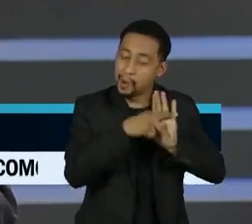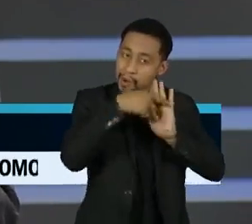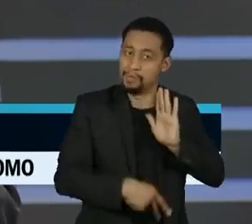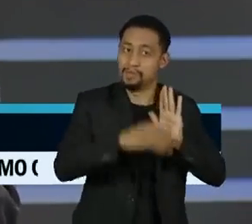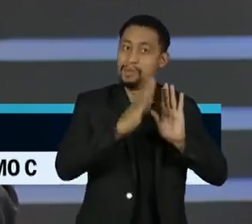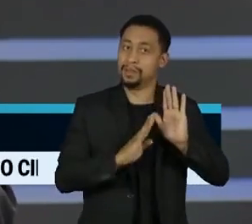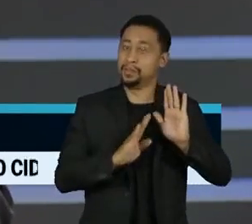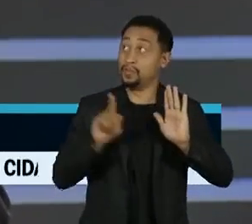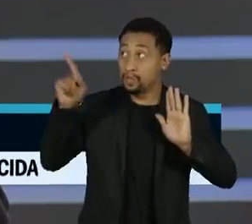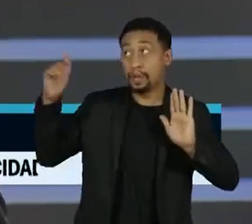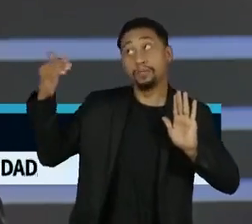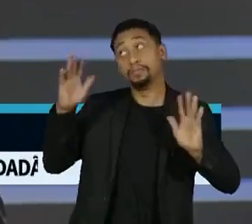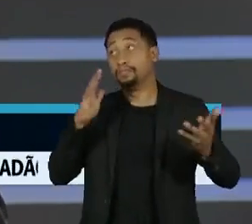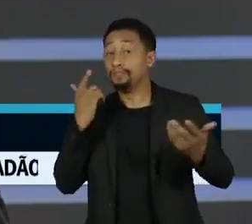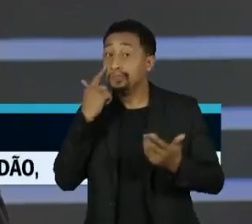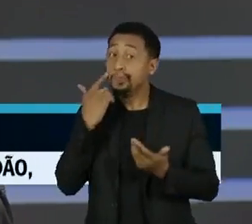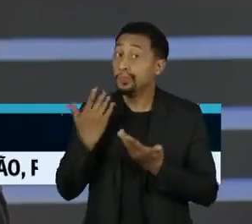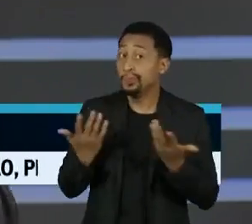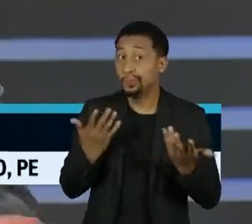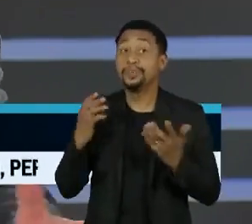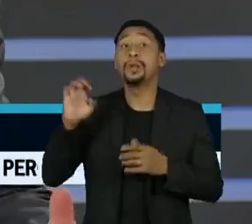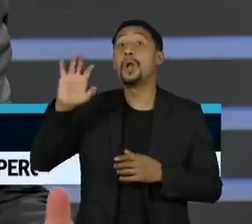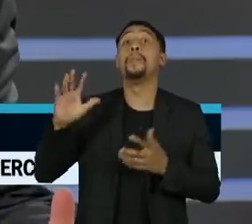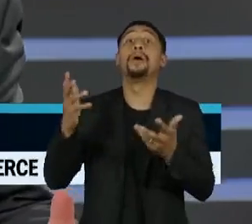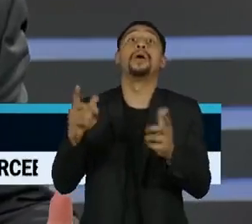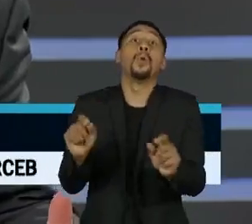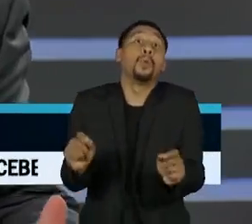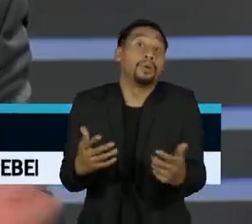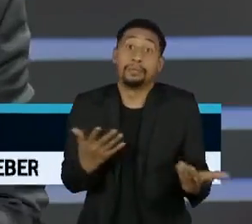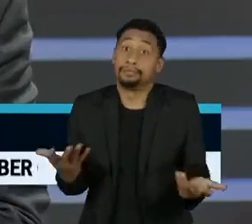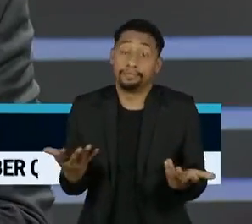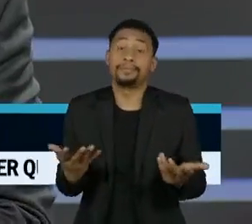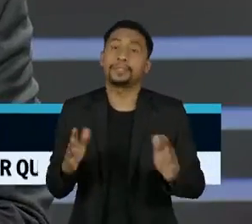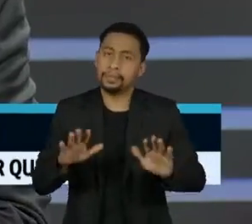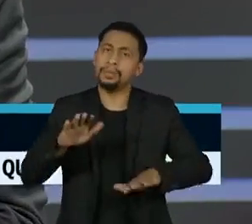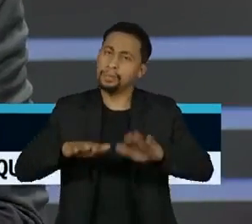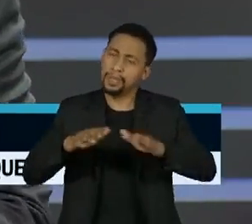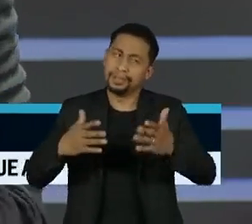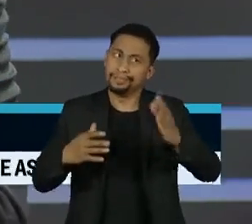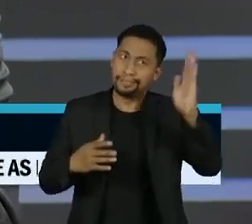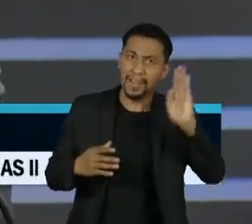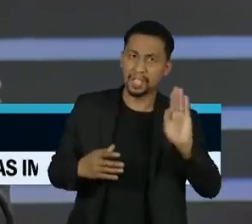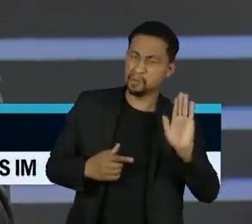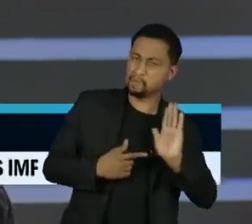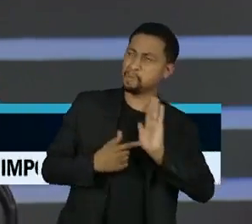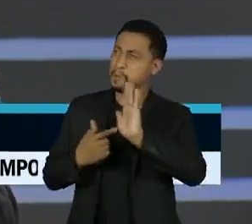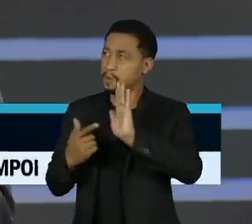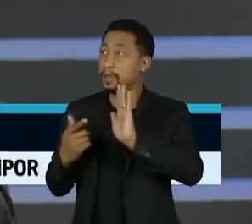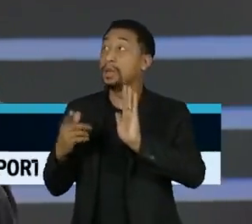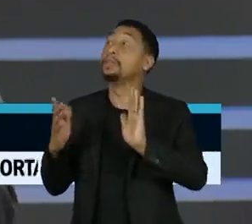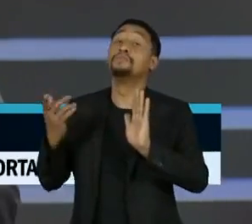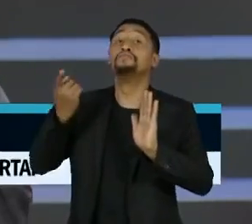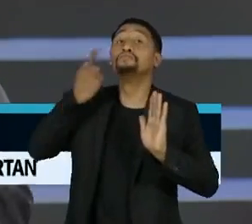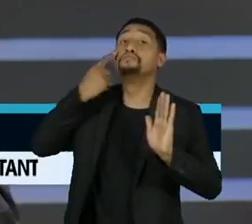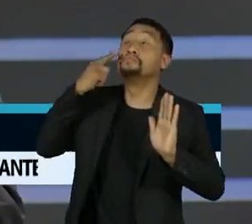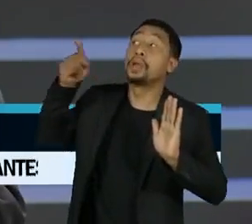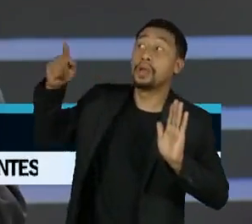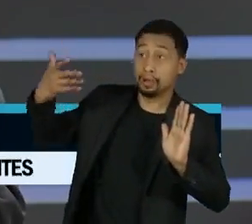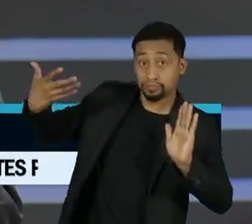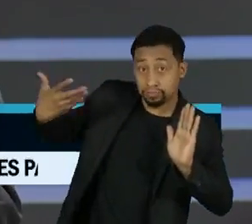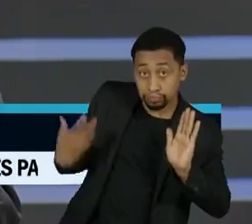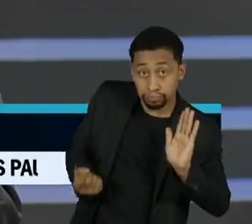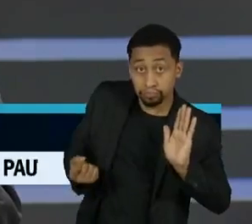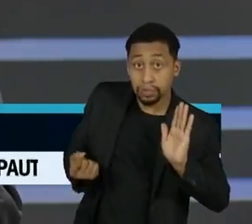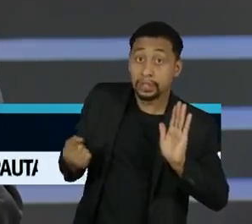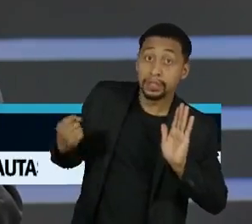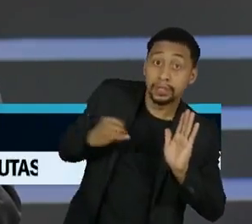vai depender um pouco do que a Europa quiser. Tipo, a fala bastante do Brasil, mas agora a bola está com ele. Jogamos para lá, vamos ver se a Europa vai aceitar